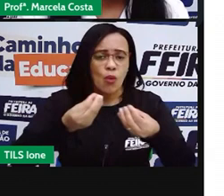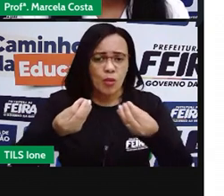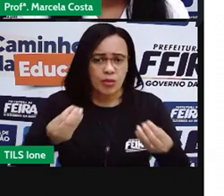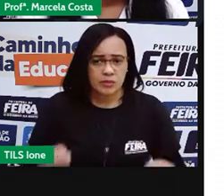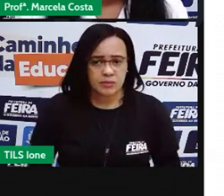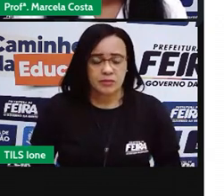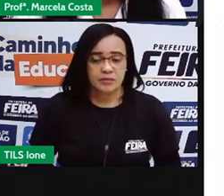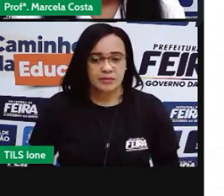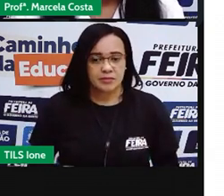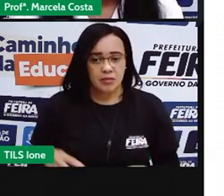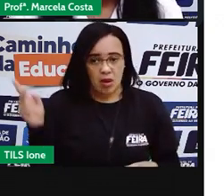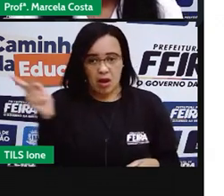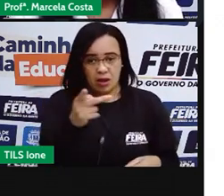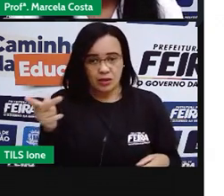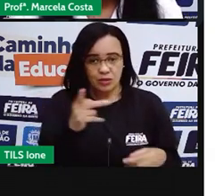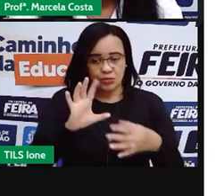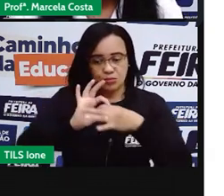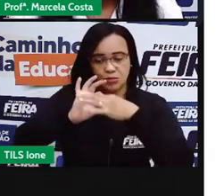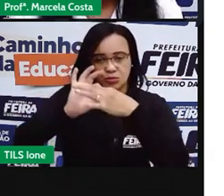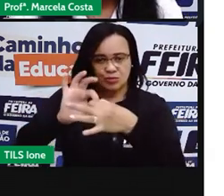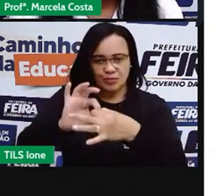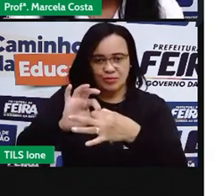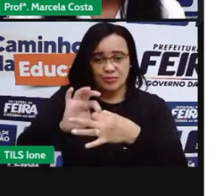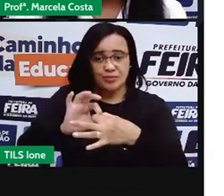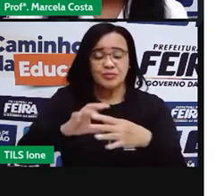conecta com a BRG24.